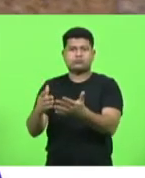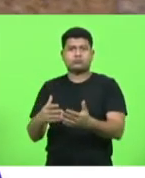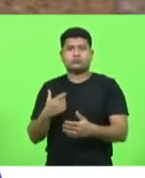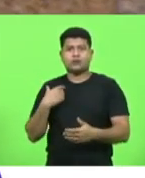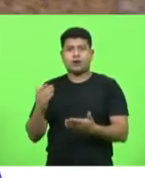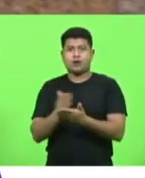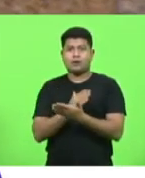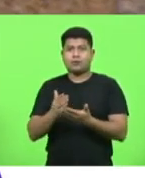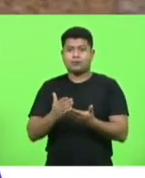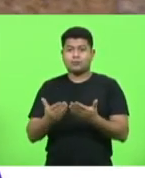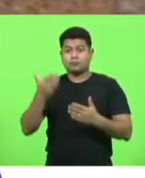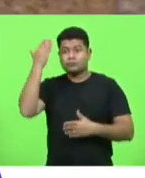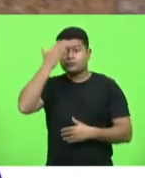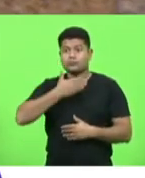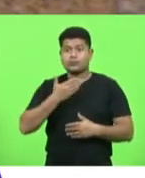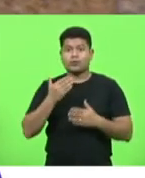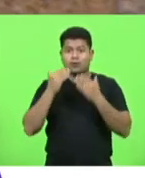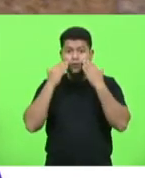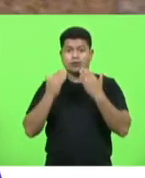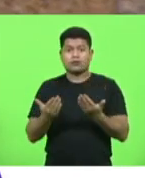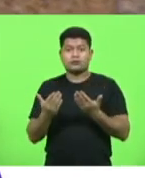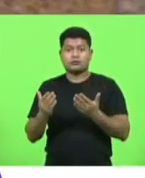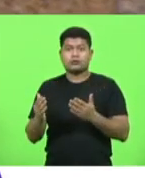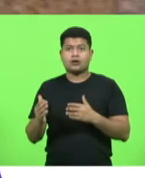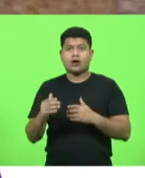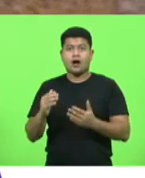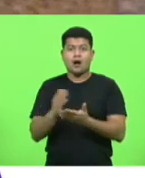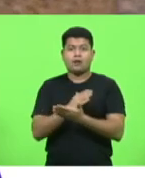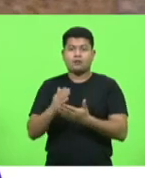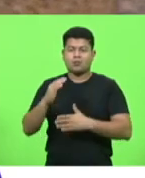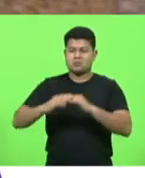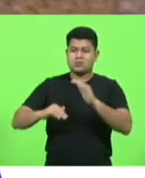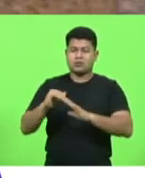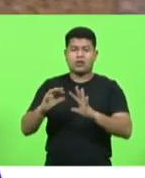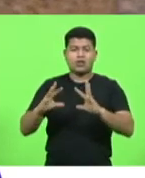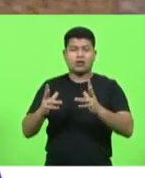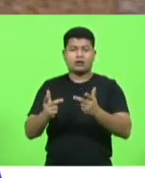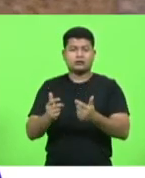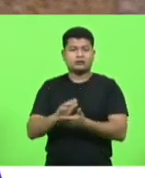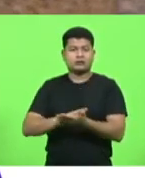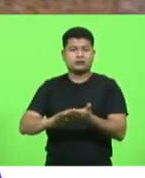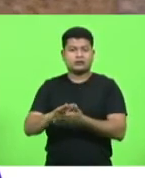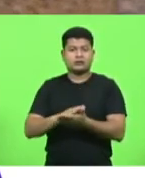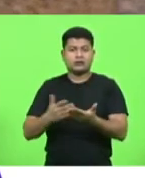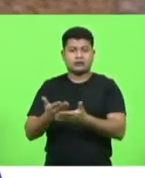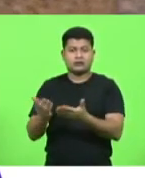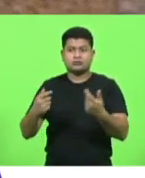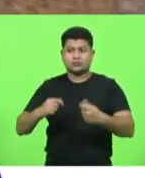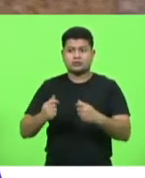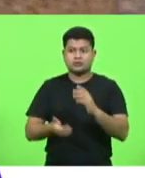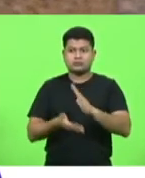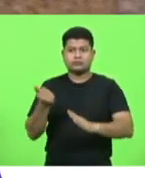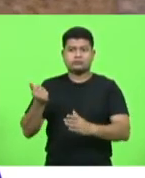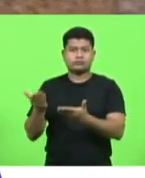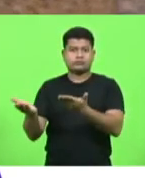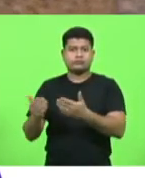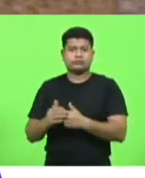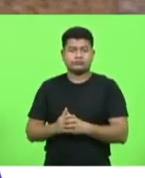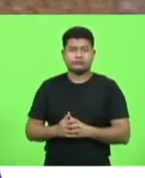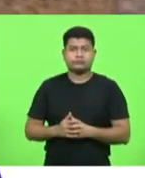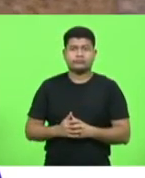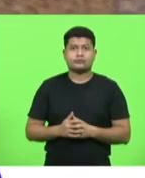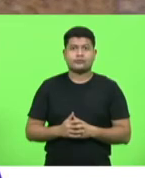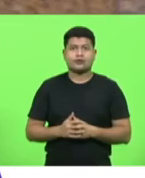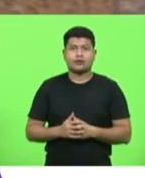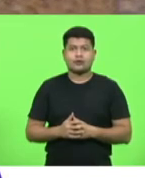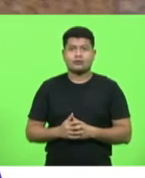comprovado que era tão despreparado que foram tiradas lá de dentro as escondidas e outras a gente acabou